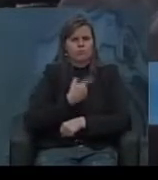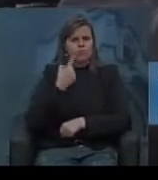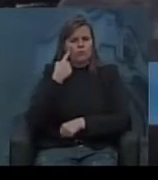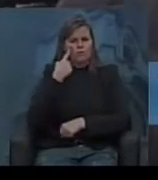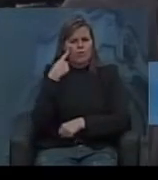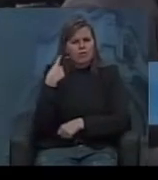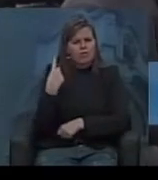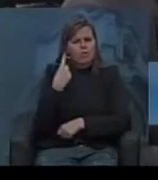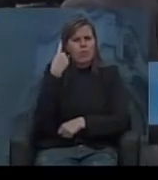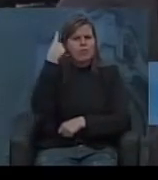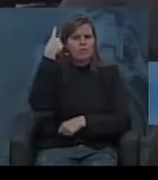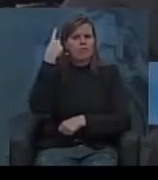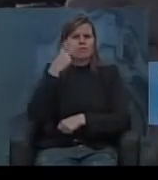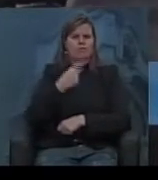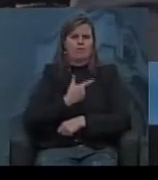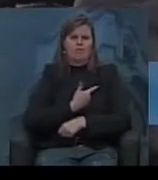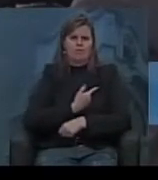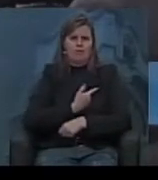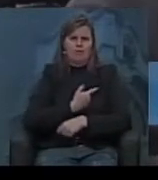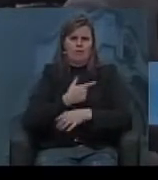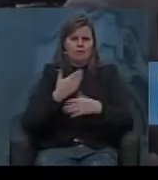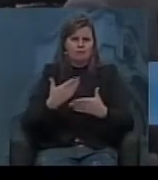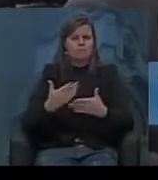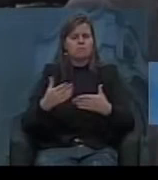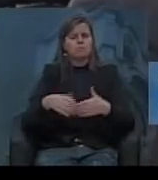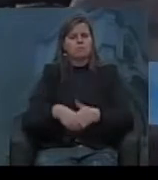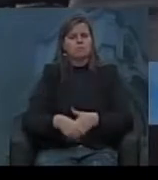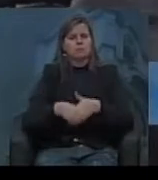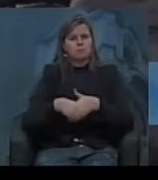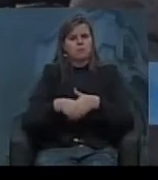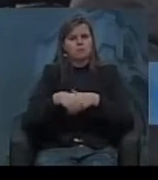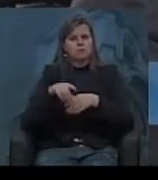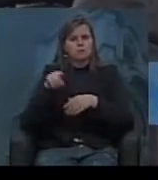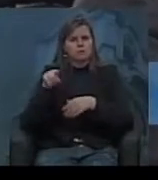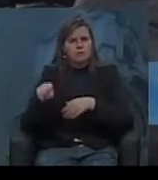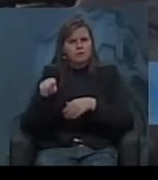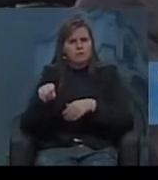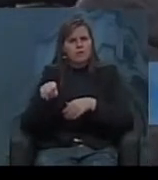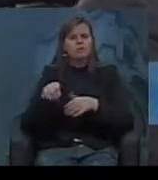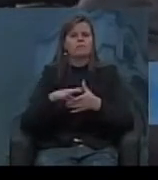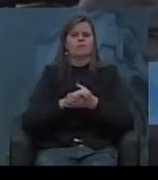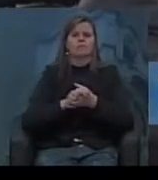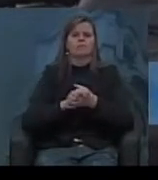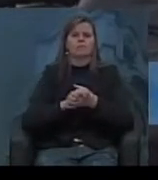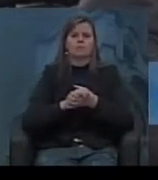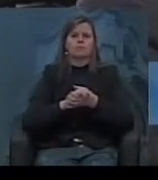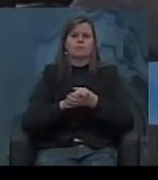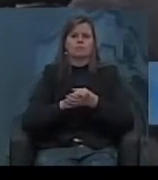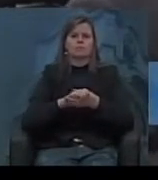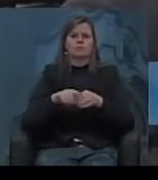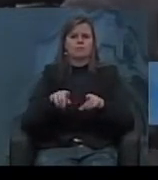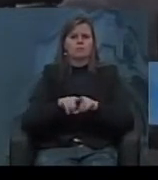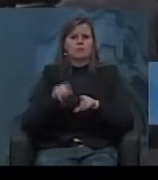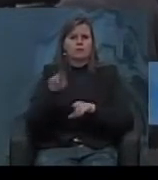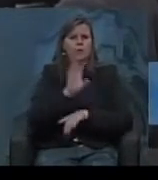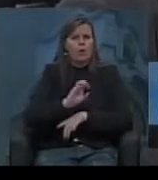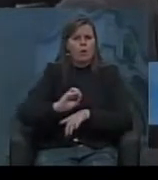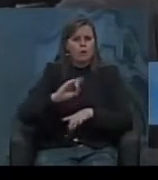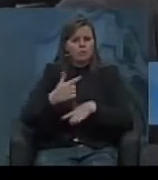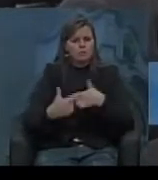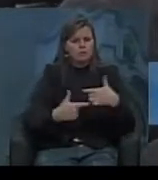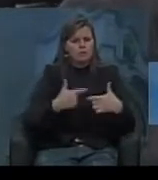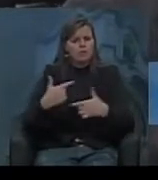a independência de Vargas. Então, eu cumprimento vossa excelência e aqui, por esse brilhante trabalho